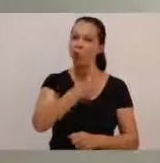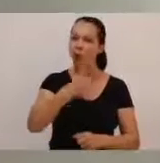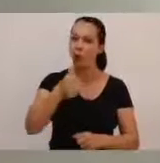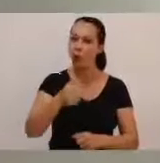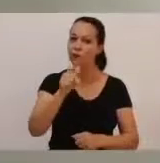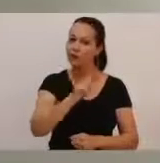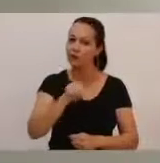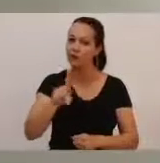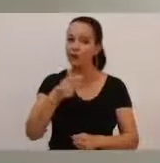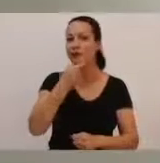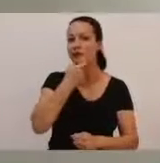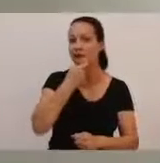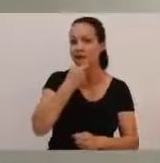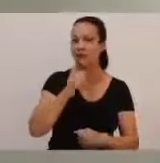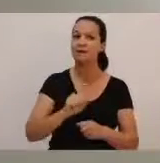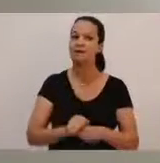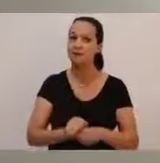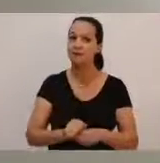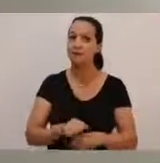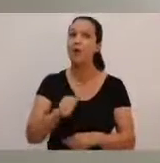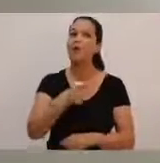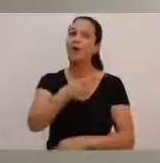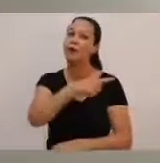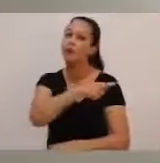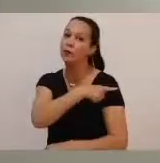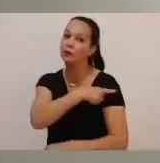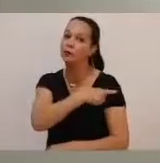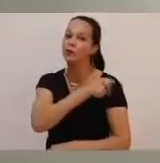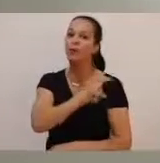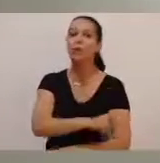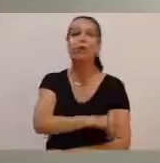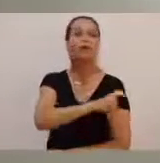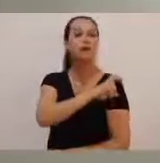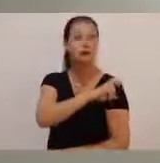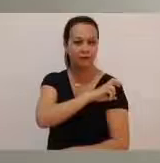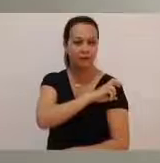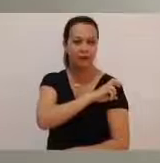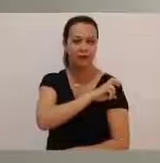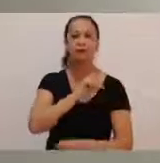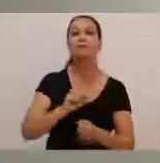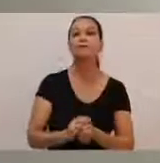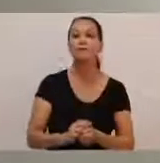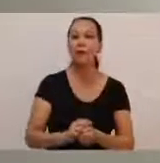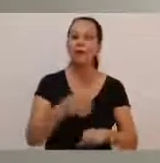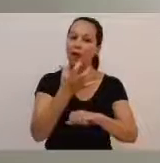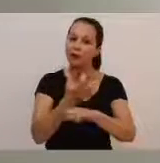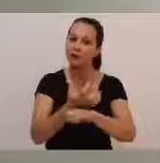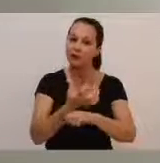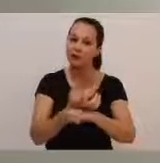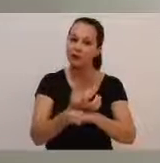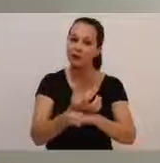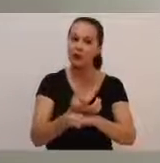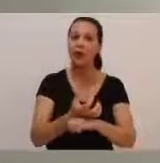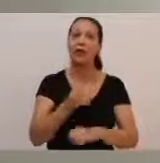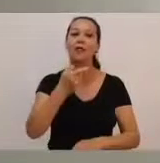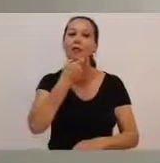11 professores de inglês, nós estamos trazendo as aulas de inglês para os alunos do primeiro e quinto ano. Embora